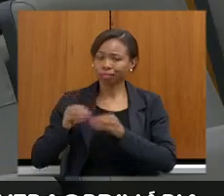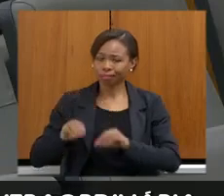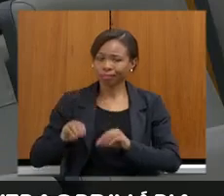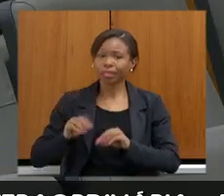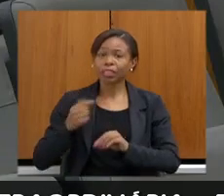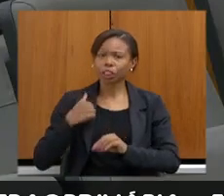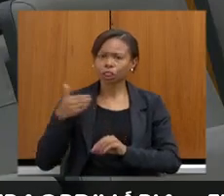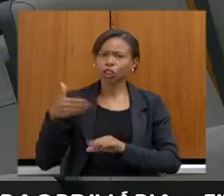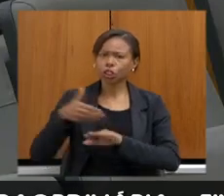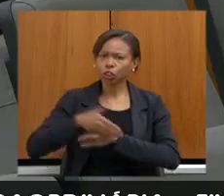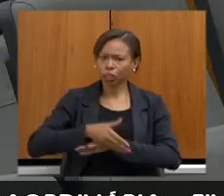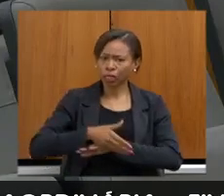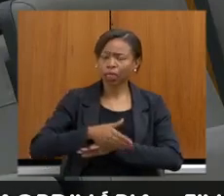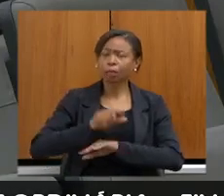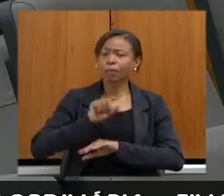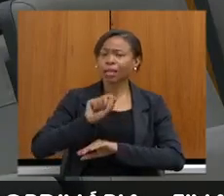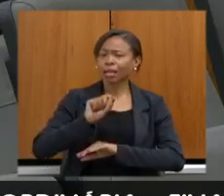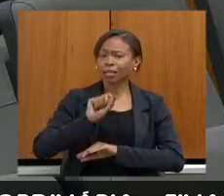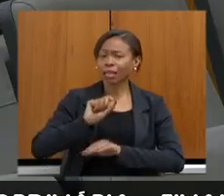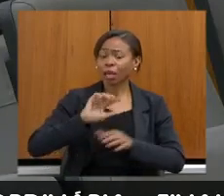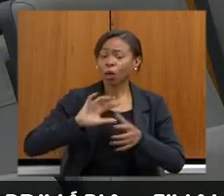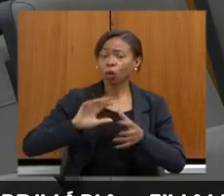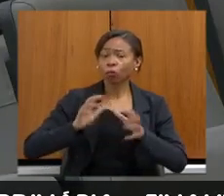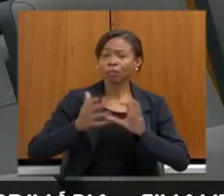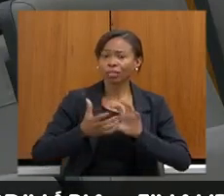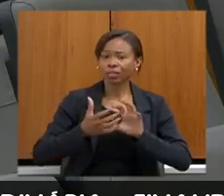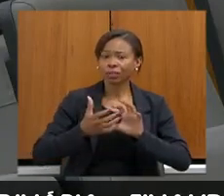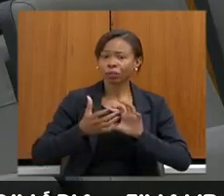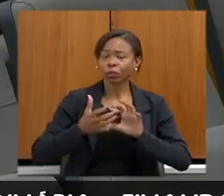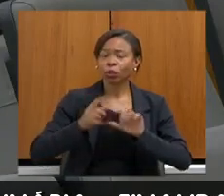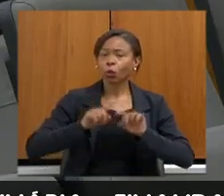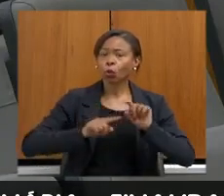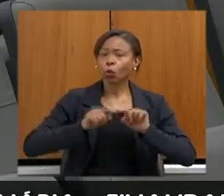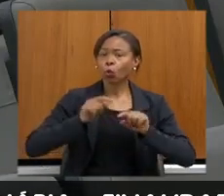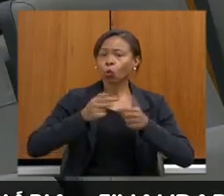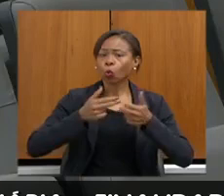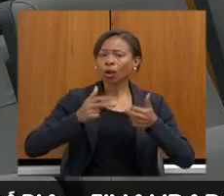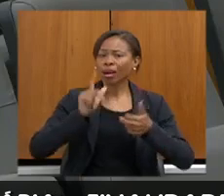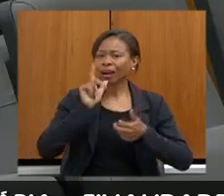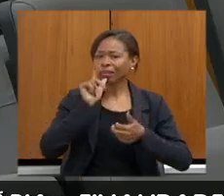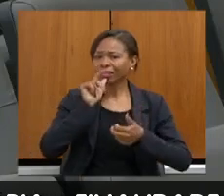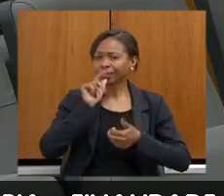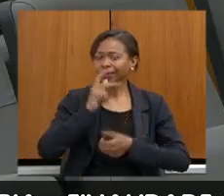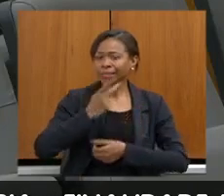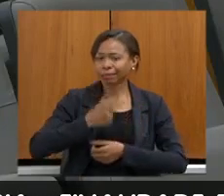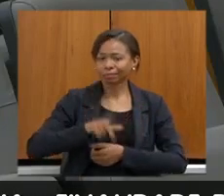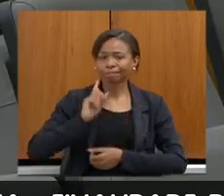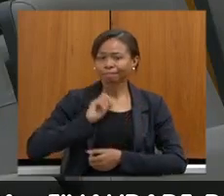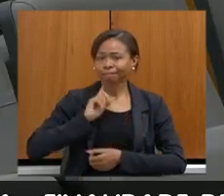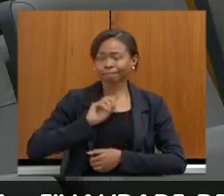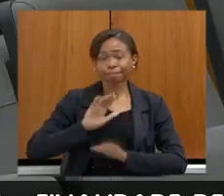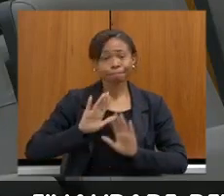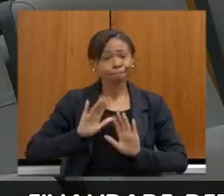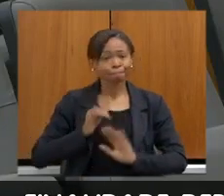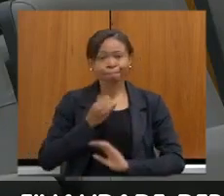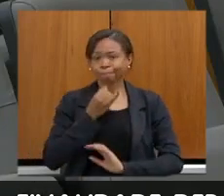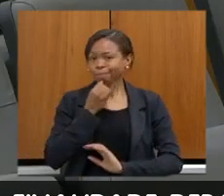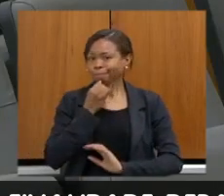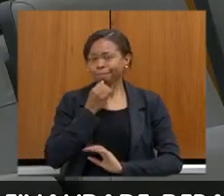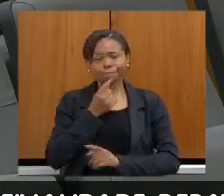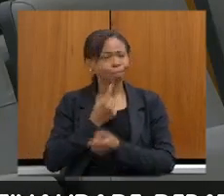recuperação dos recursos hídricos de Minas Gerais. Infelizmente, nós não tivemos êxito,